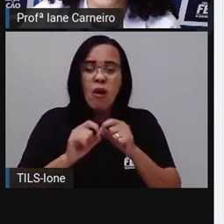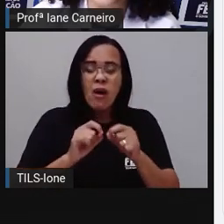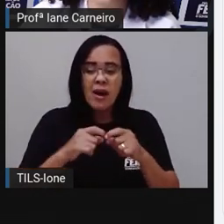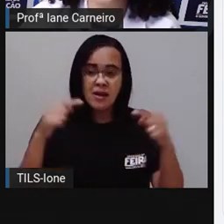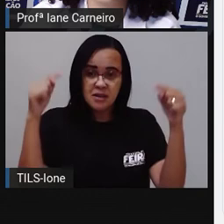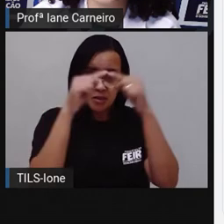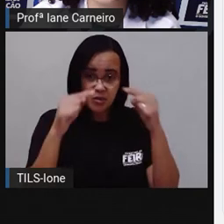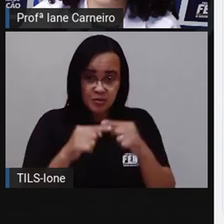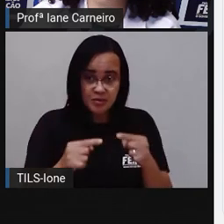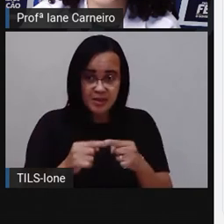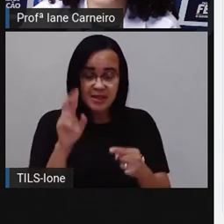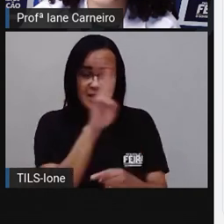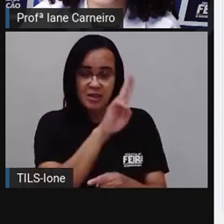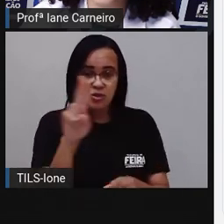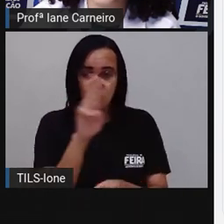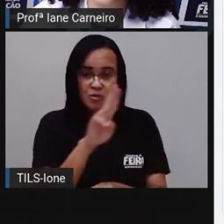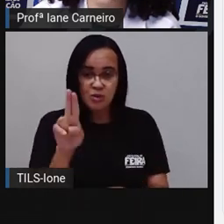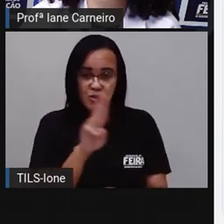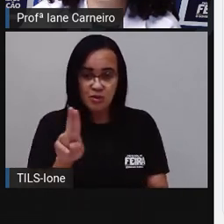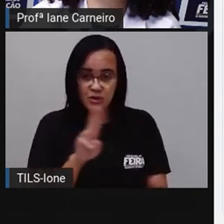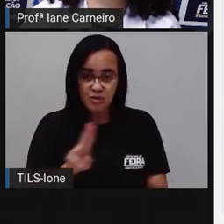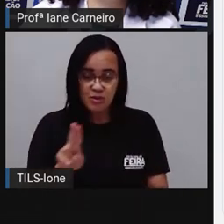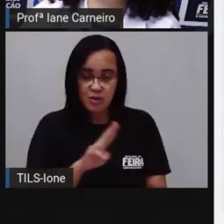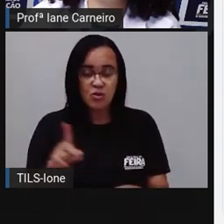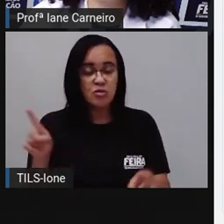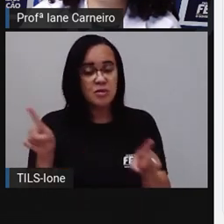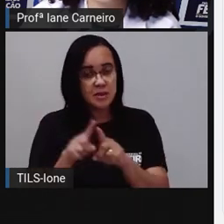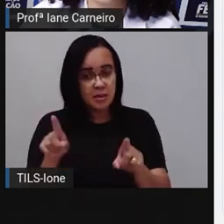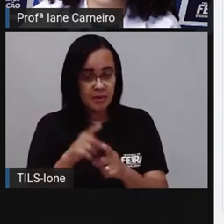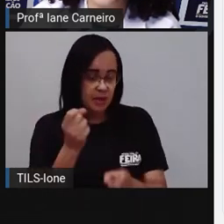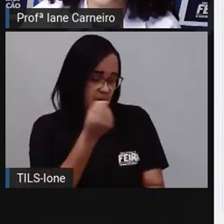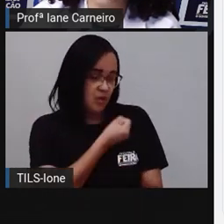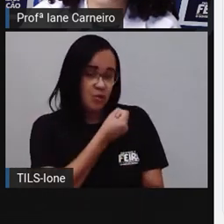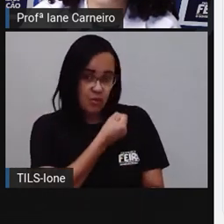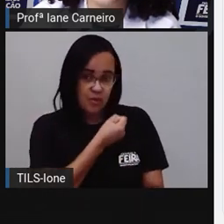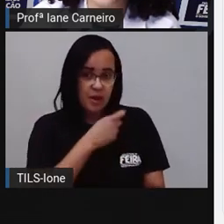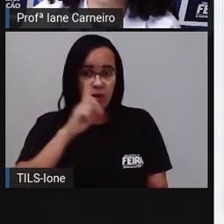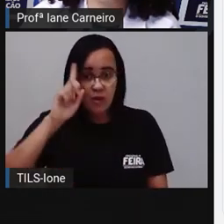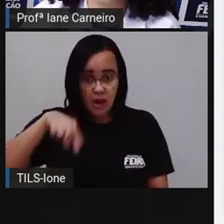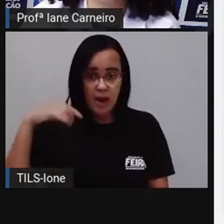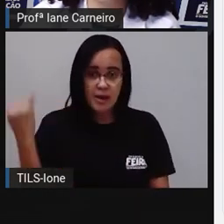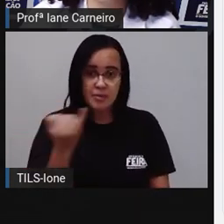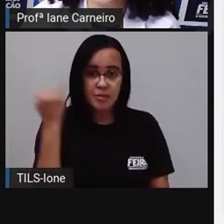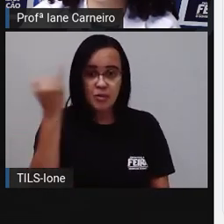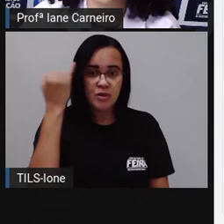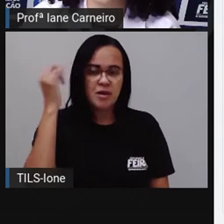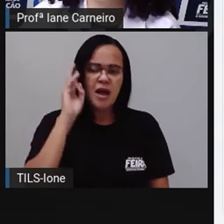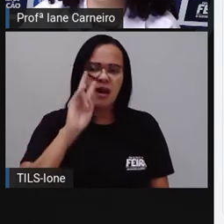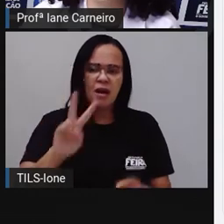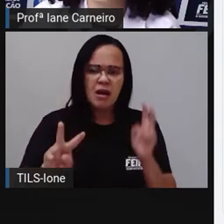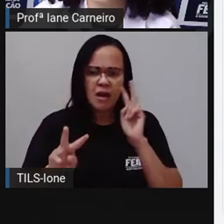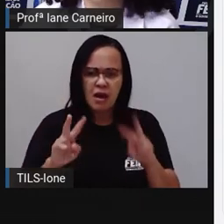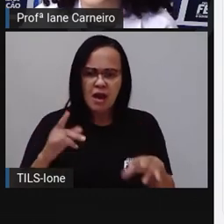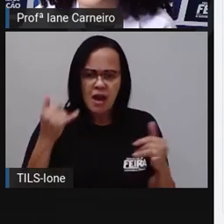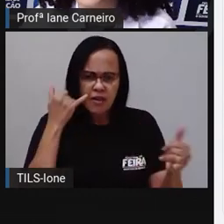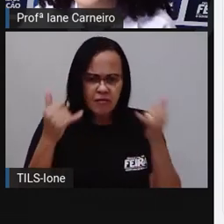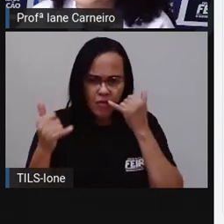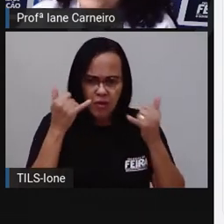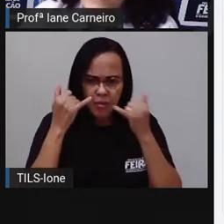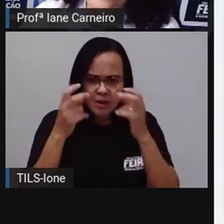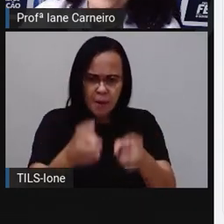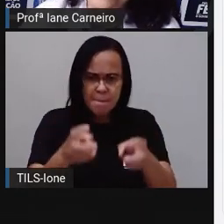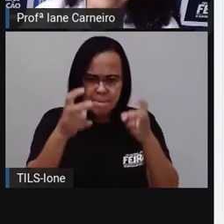gráfico, né? Que é importante pra gente ler o gráfico, né? Entender as informações que ele tem.